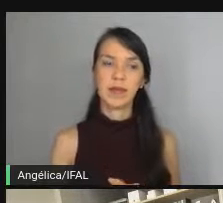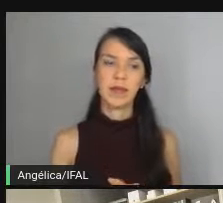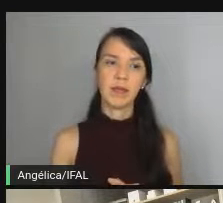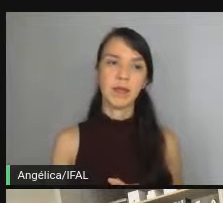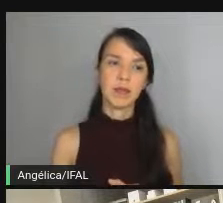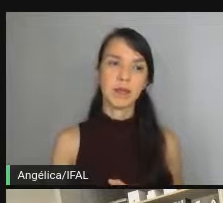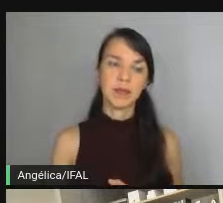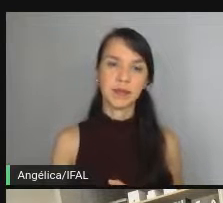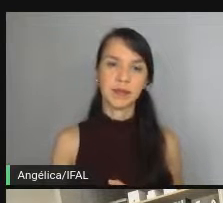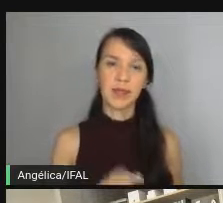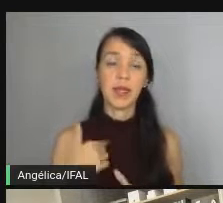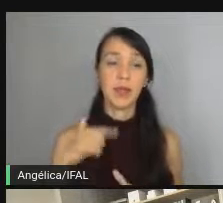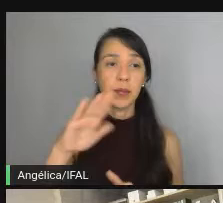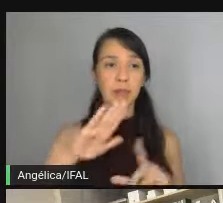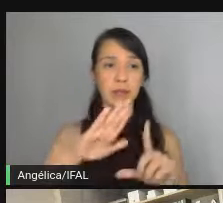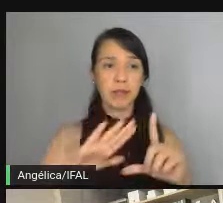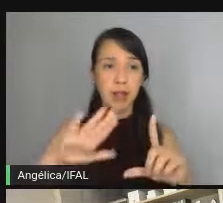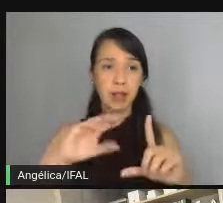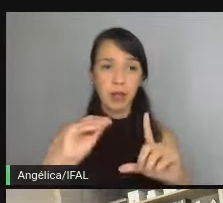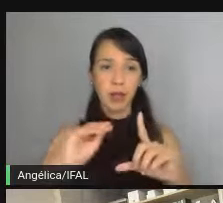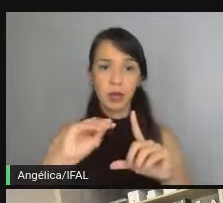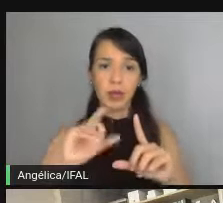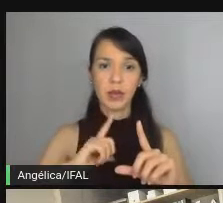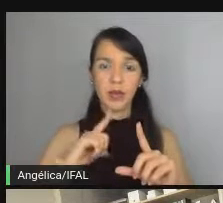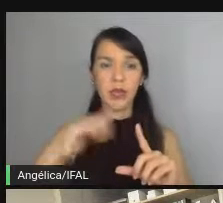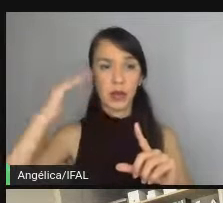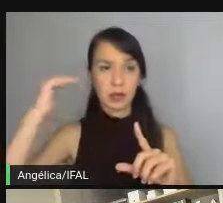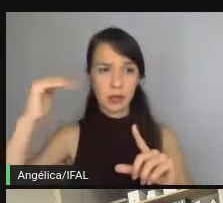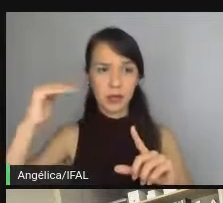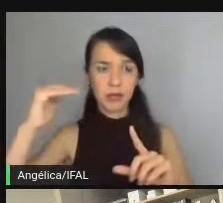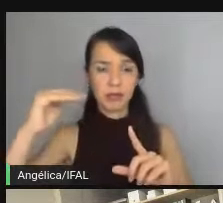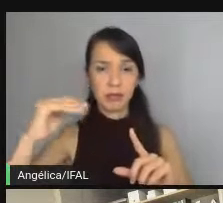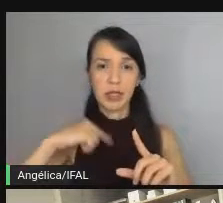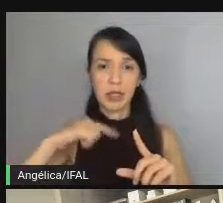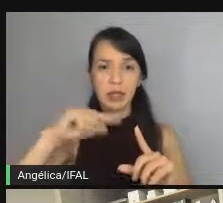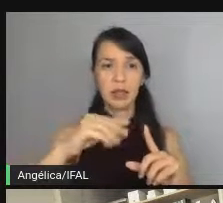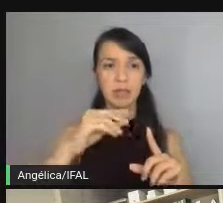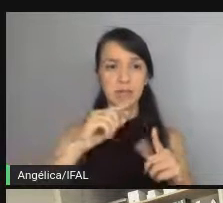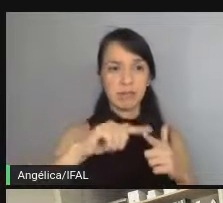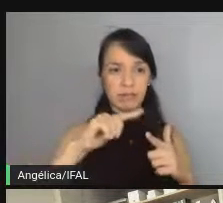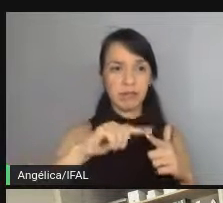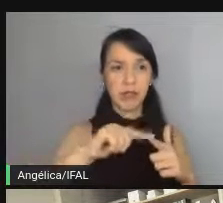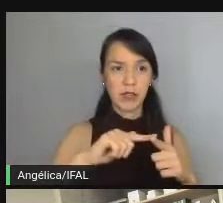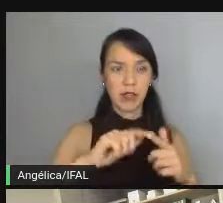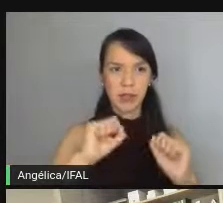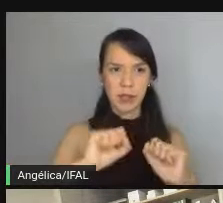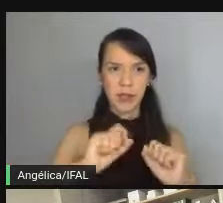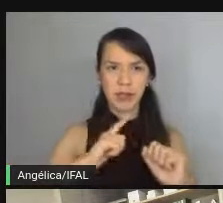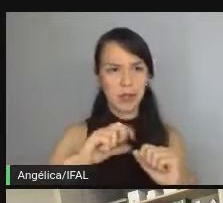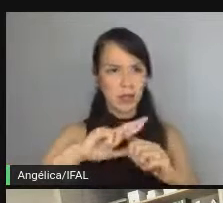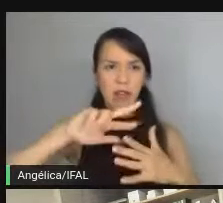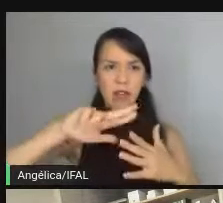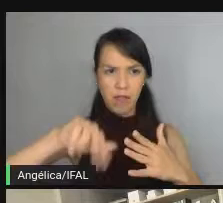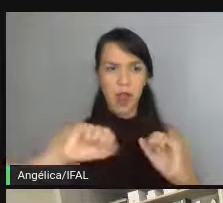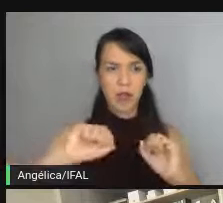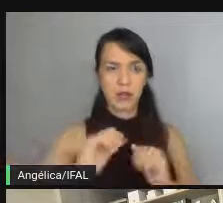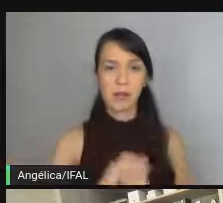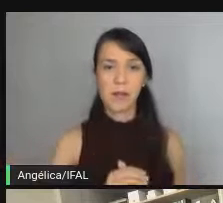E no meu cenário, eu tenho o de sucesso e eu tenho cenários de falha. Podem ter vários, tá?